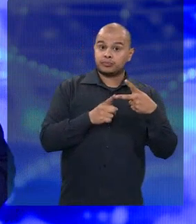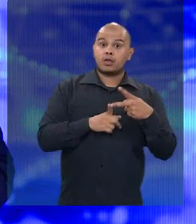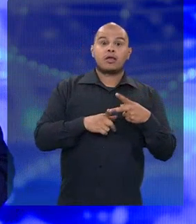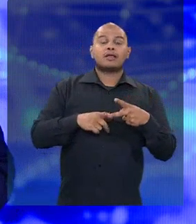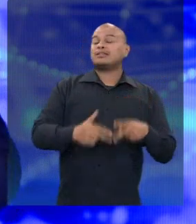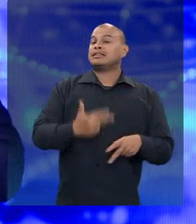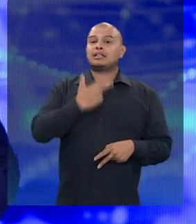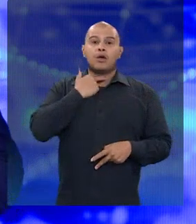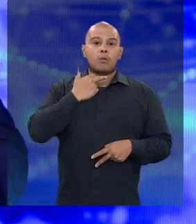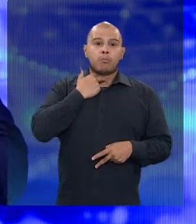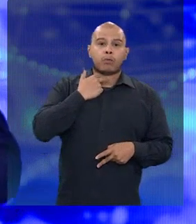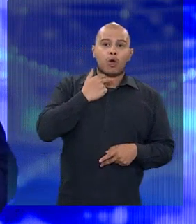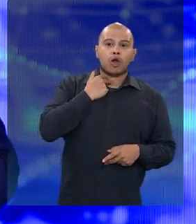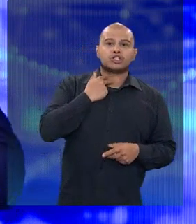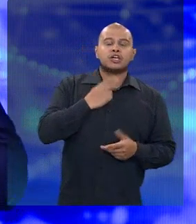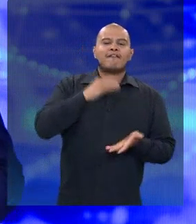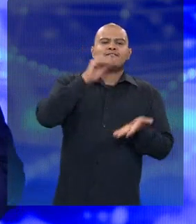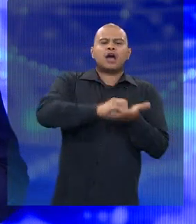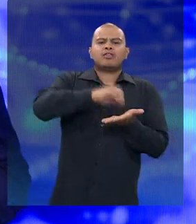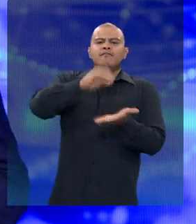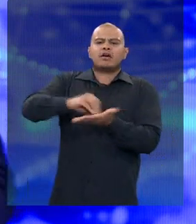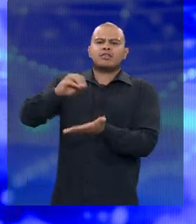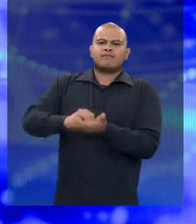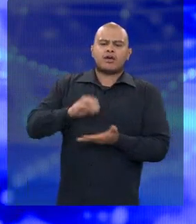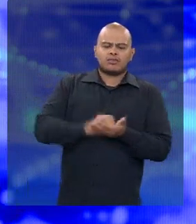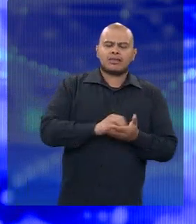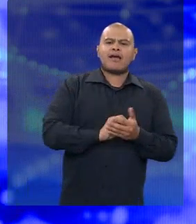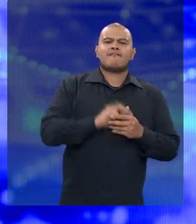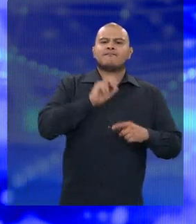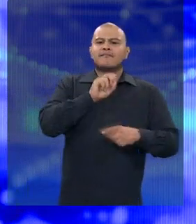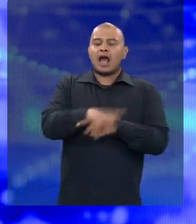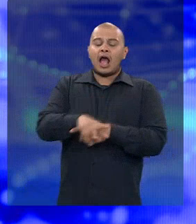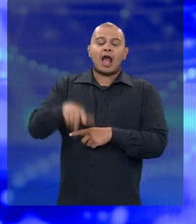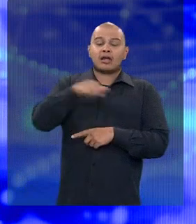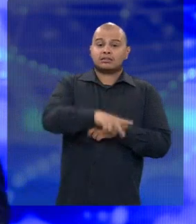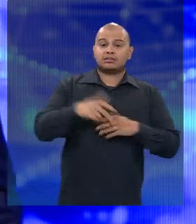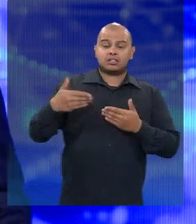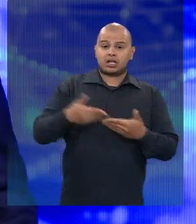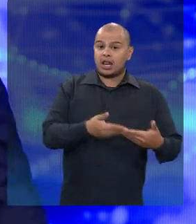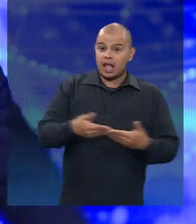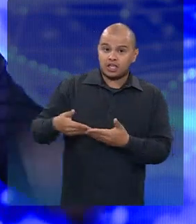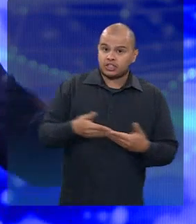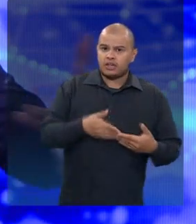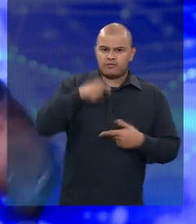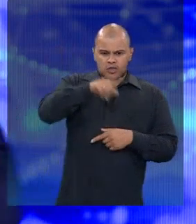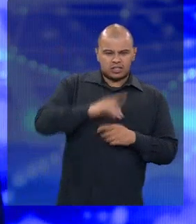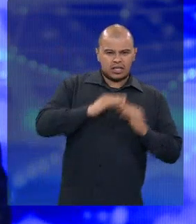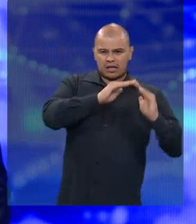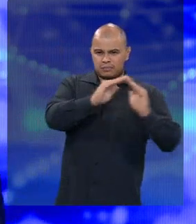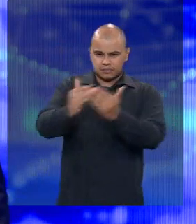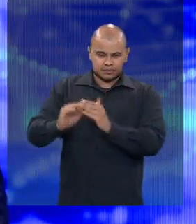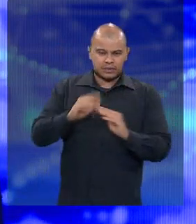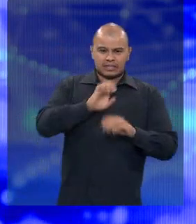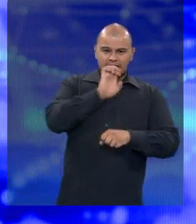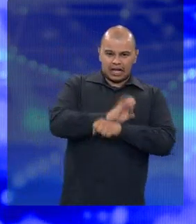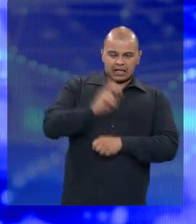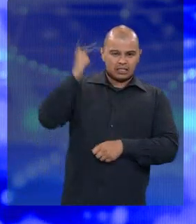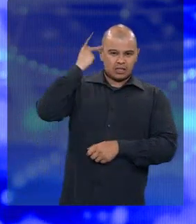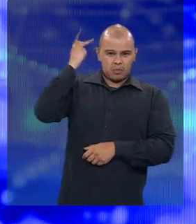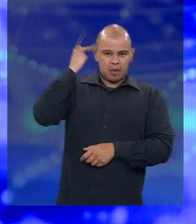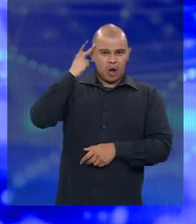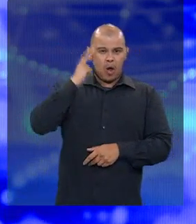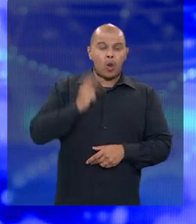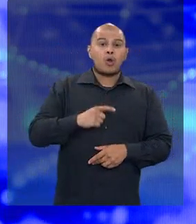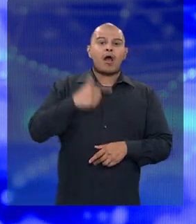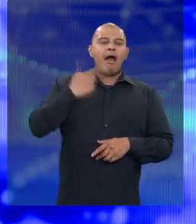permito ausência de vaga de creche. Você que é da periferia de São Paulo, do Estado de São Paulo, nunca